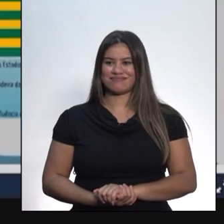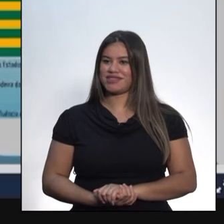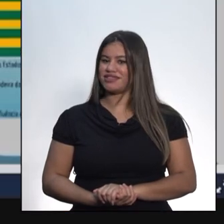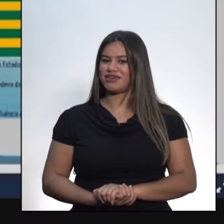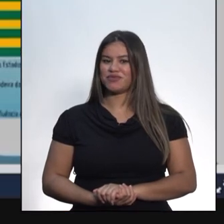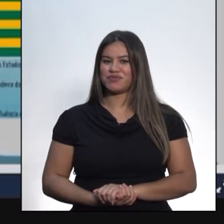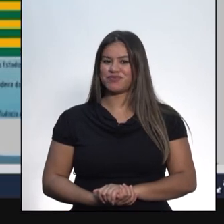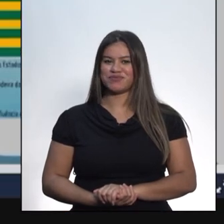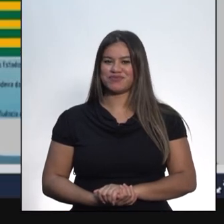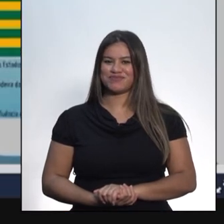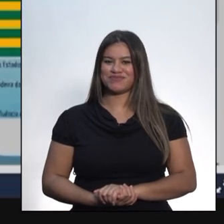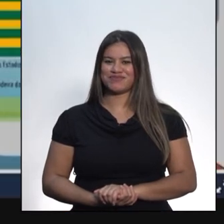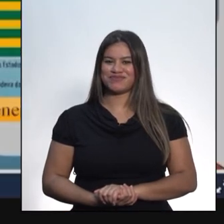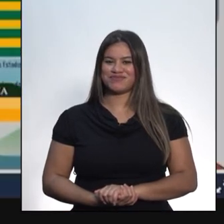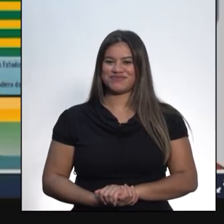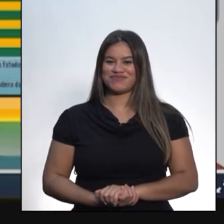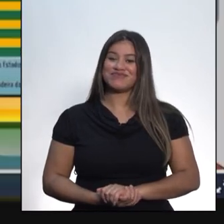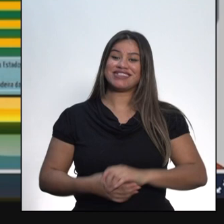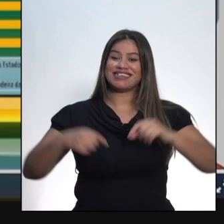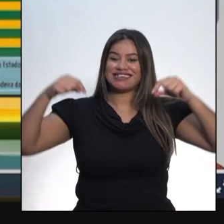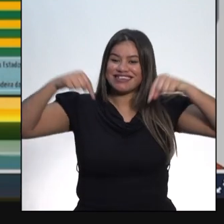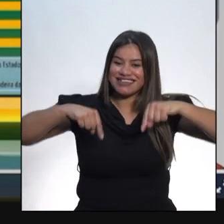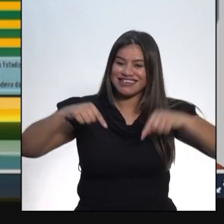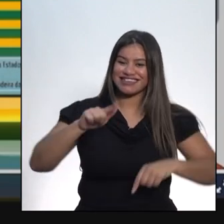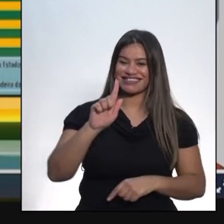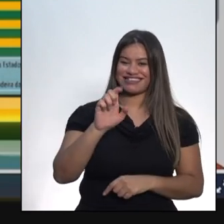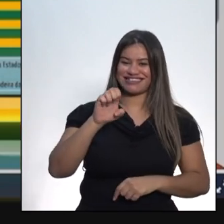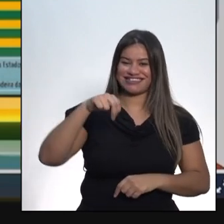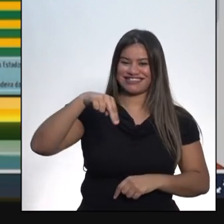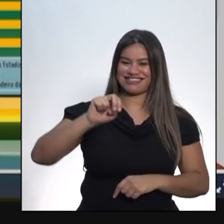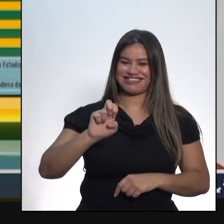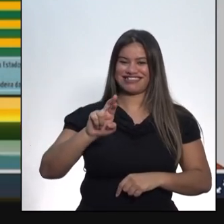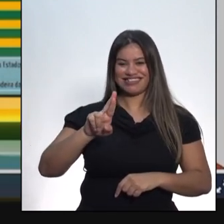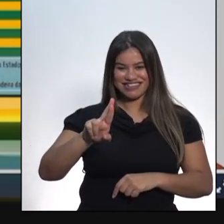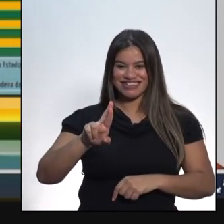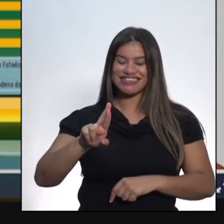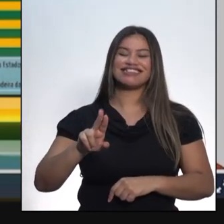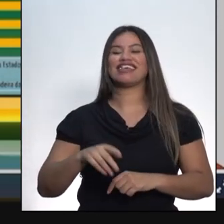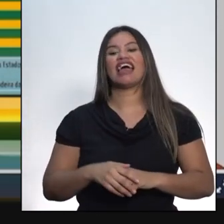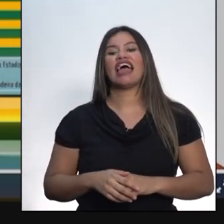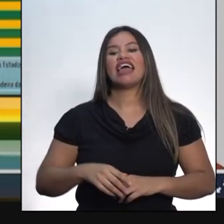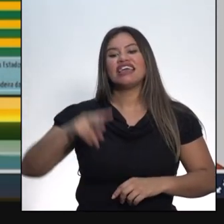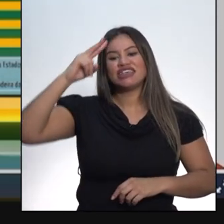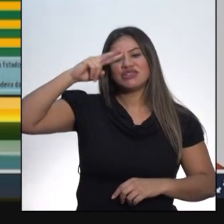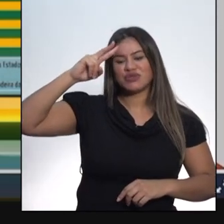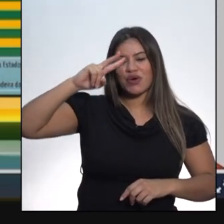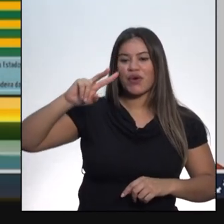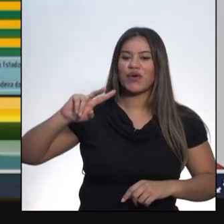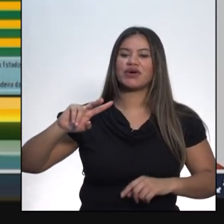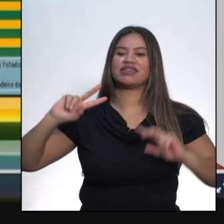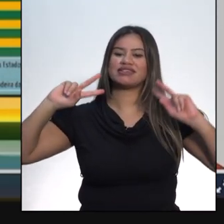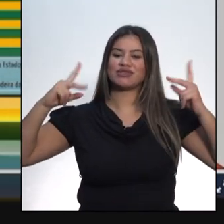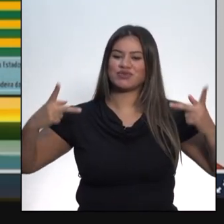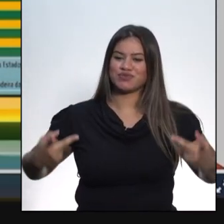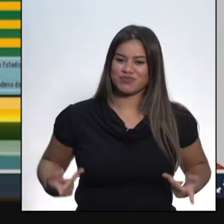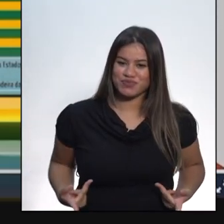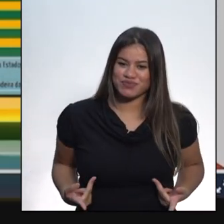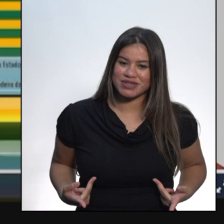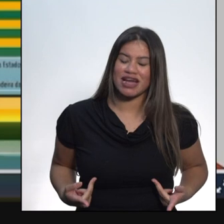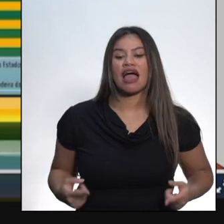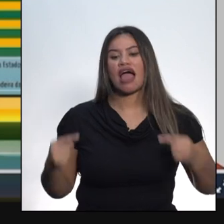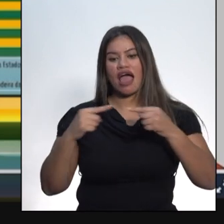Oi! Aqui, Gêner Cristiano, do canal Histórias São Humanas, em mais uma aula de